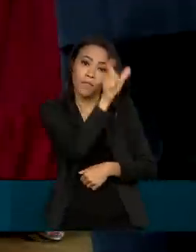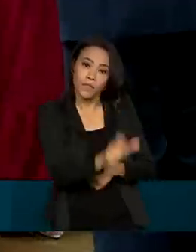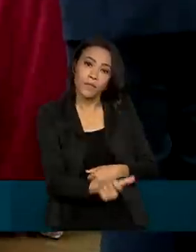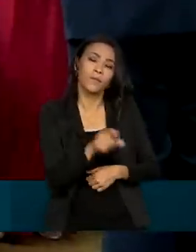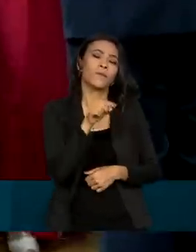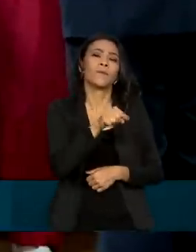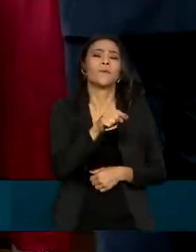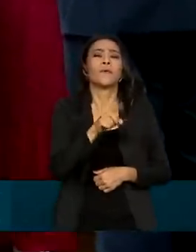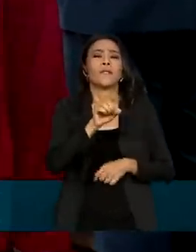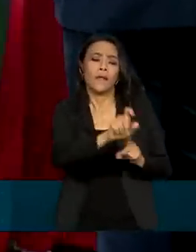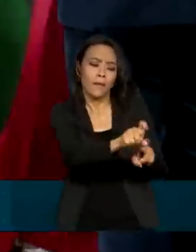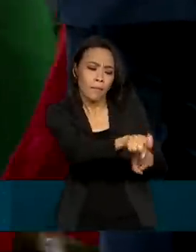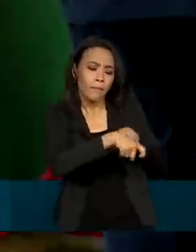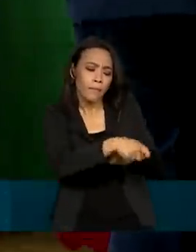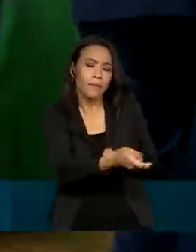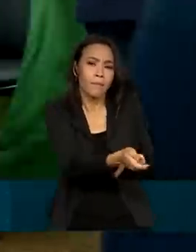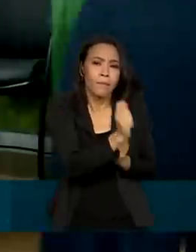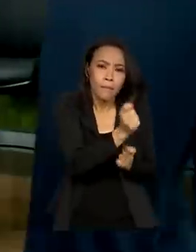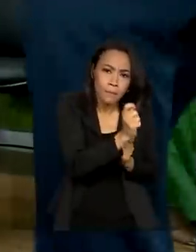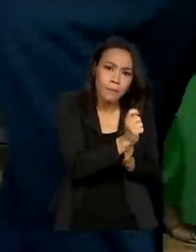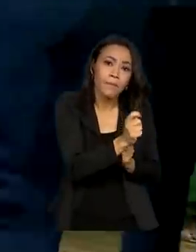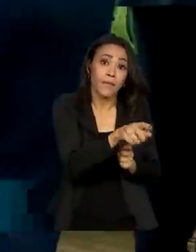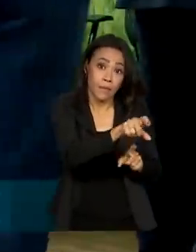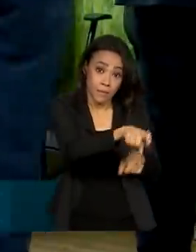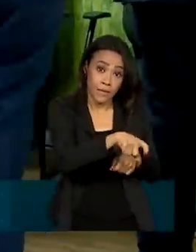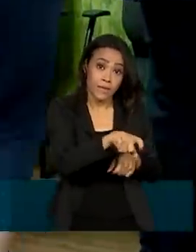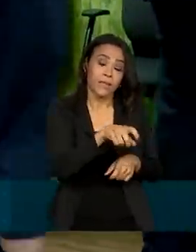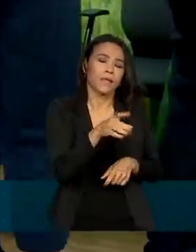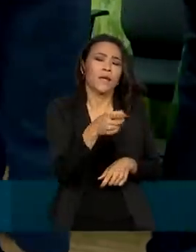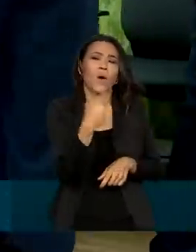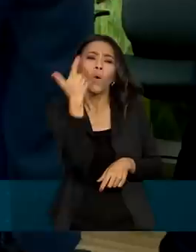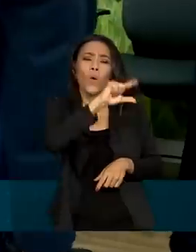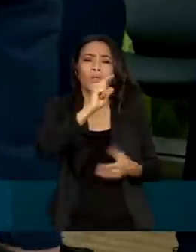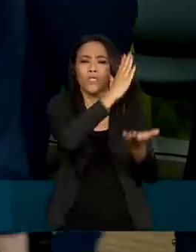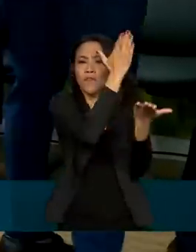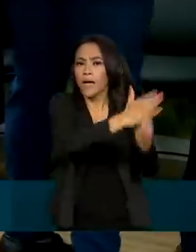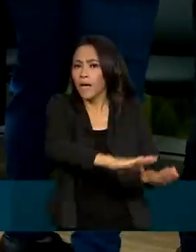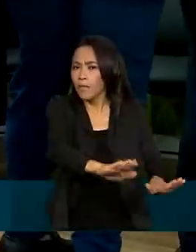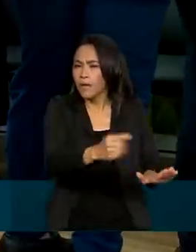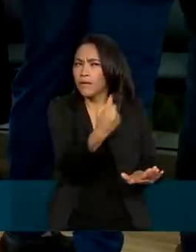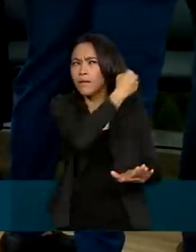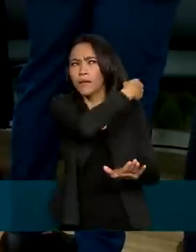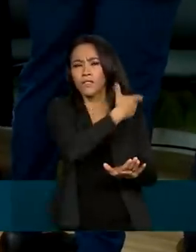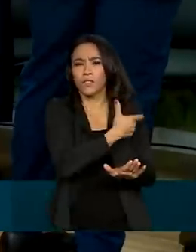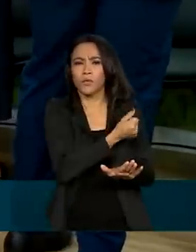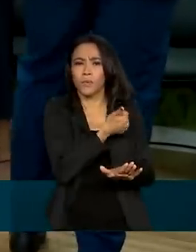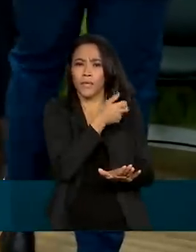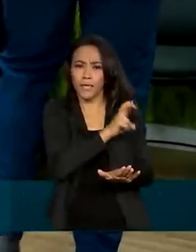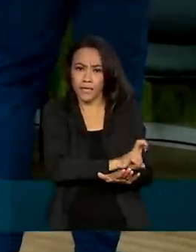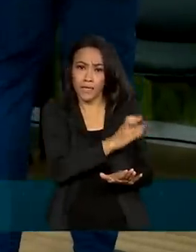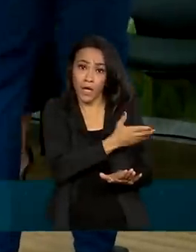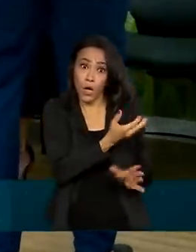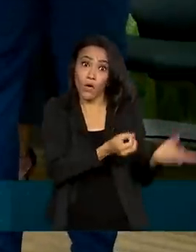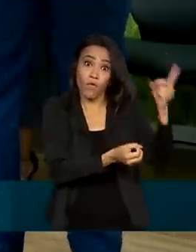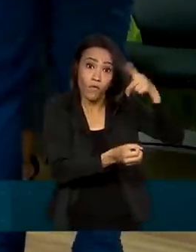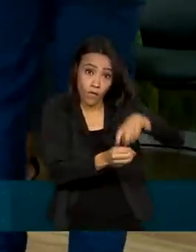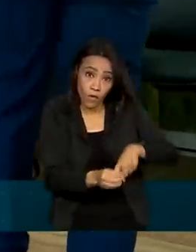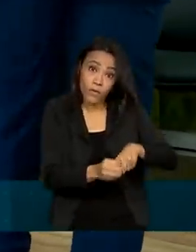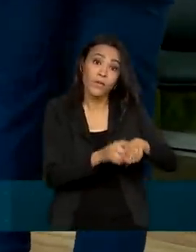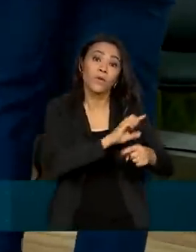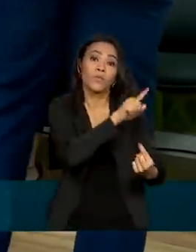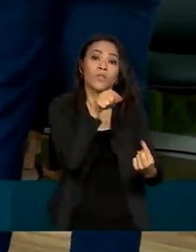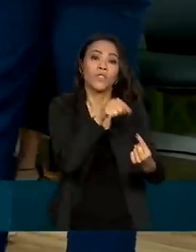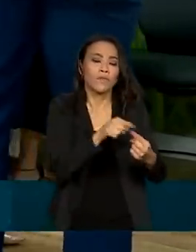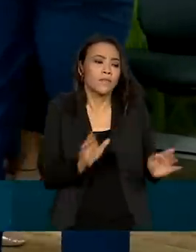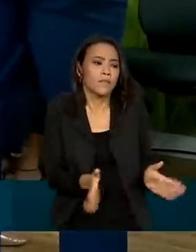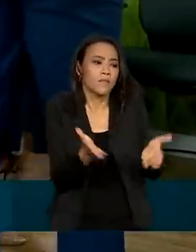na pesca e aquicultura. Outra pasta que havia sido extinta desde 2015. E agora volta para incentivar